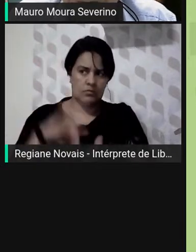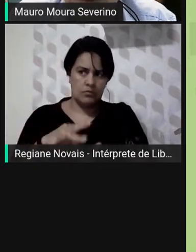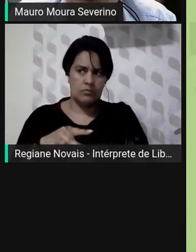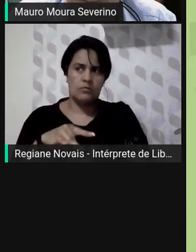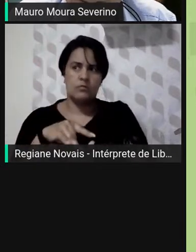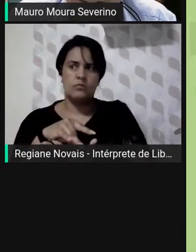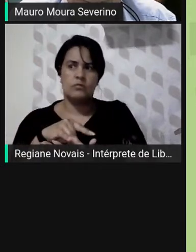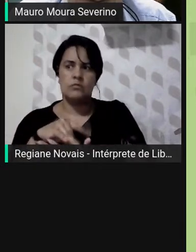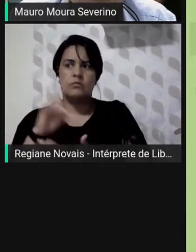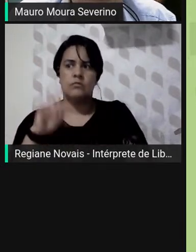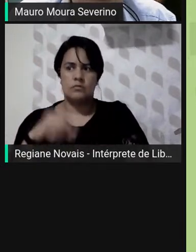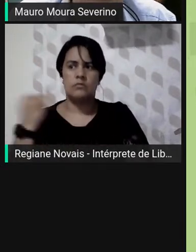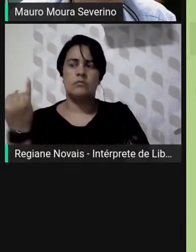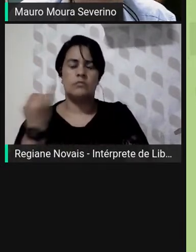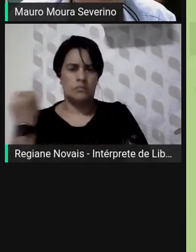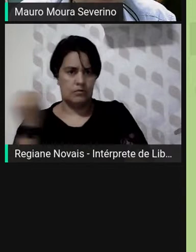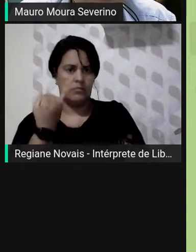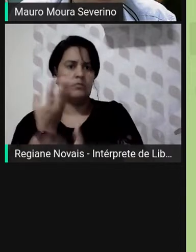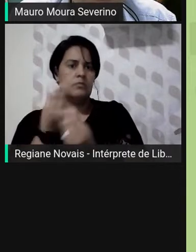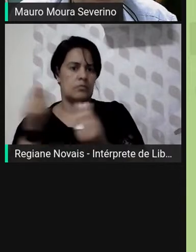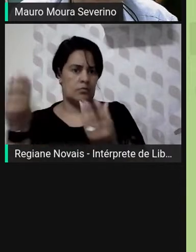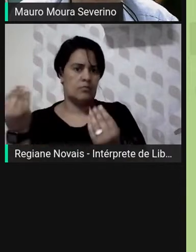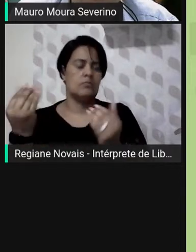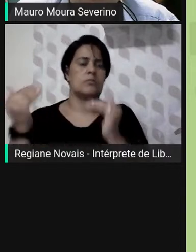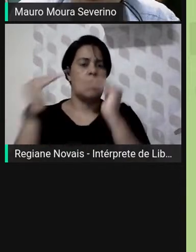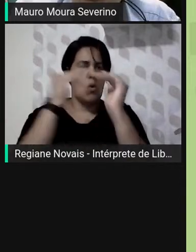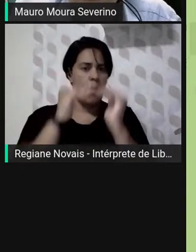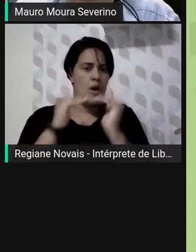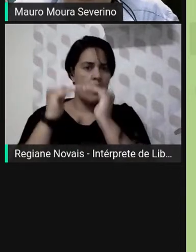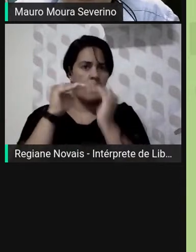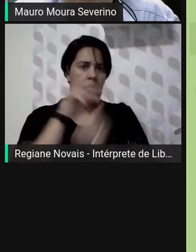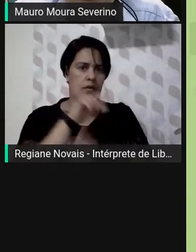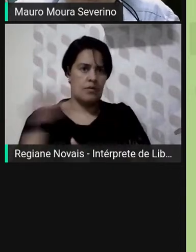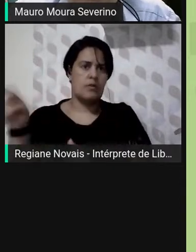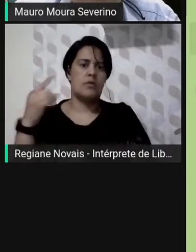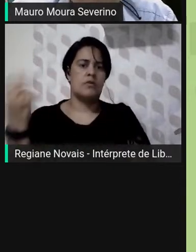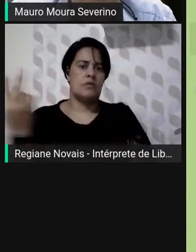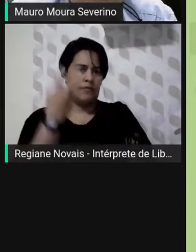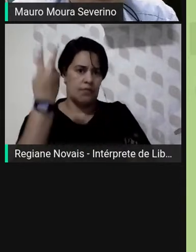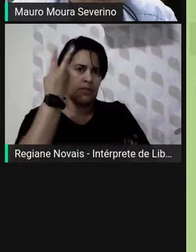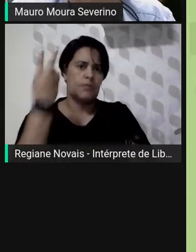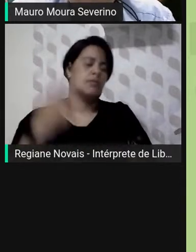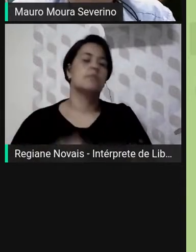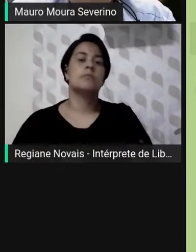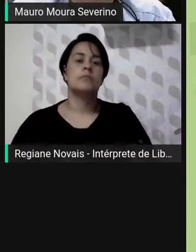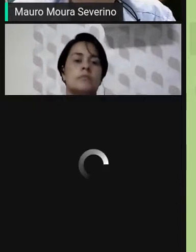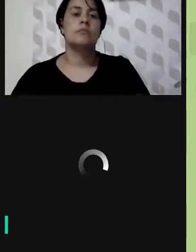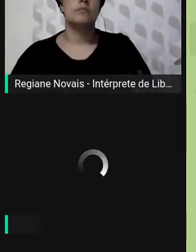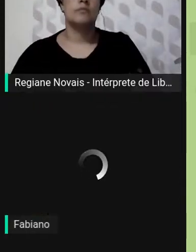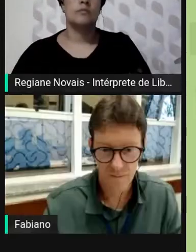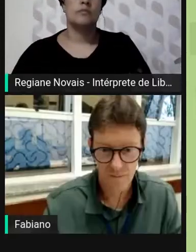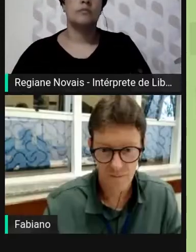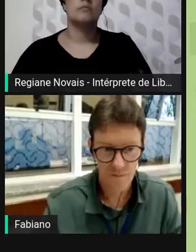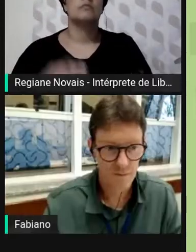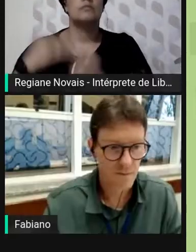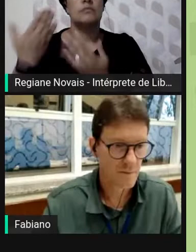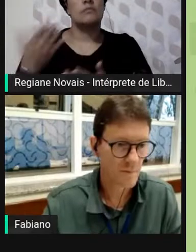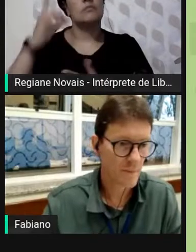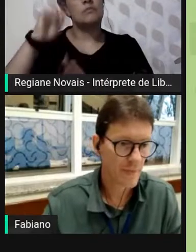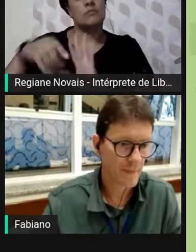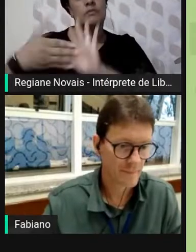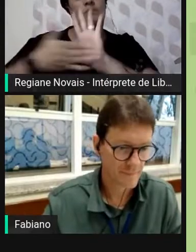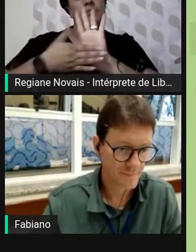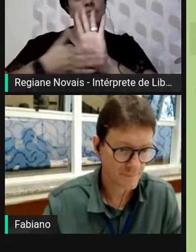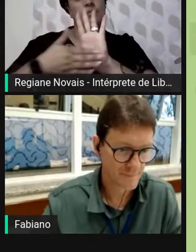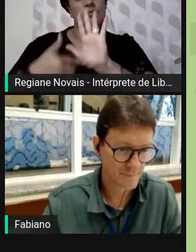importante, no alinhamento com os valores institucionais. Bom, essa é a nossa proposta e